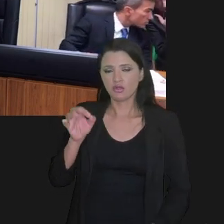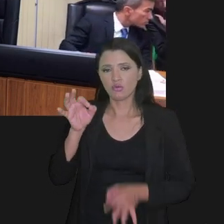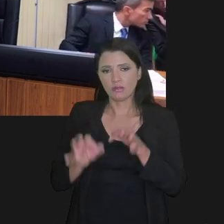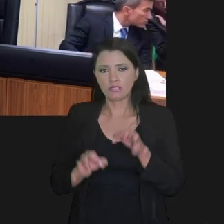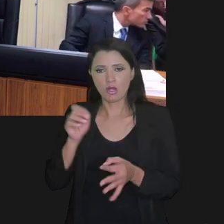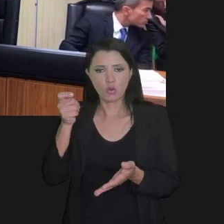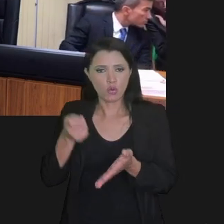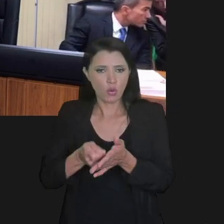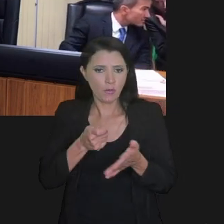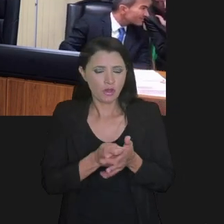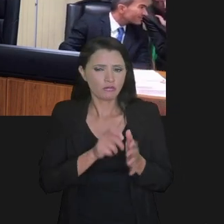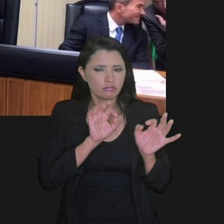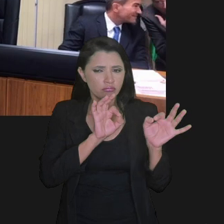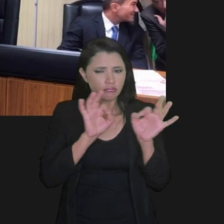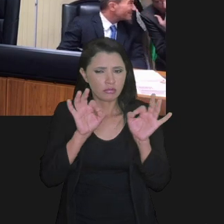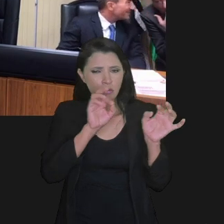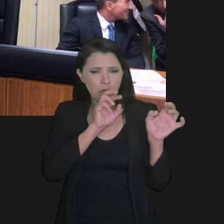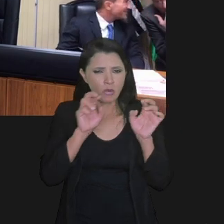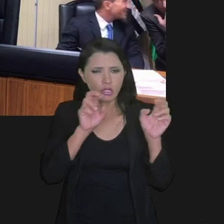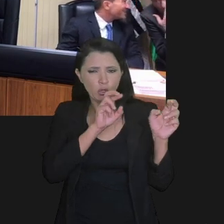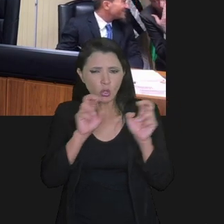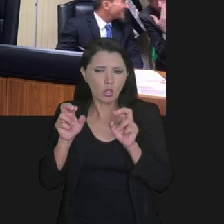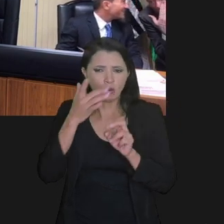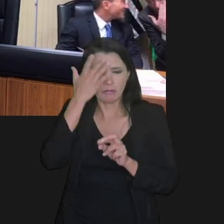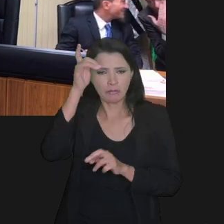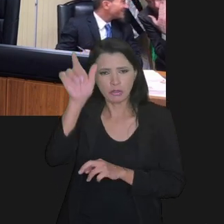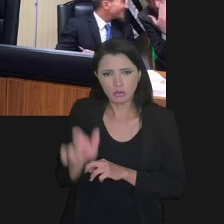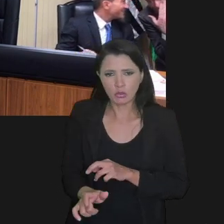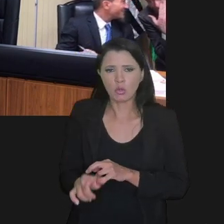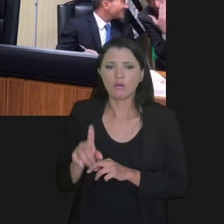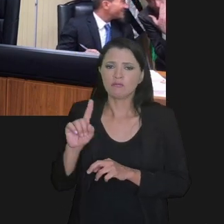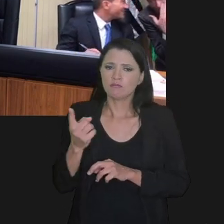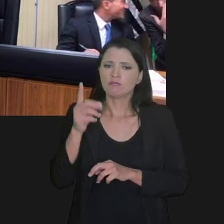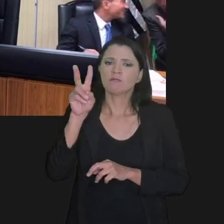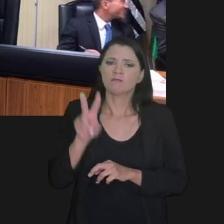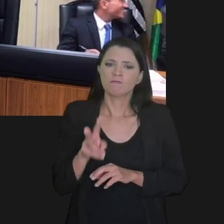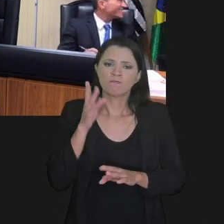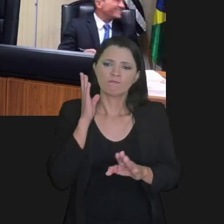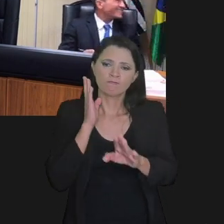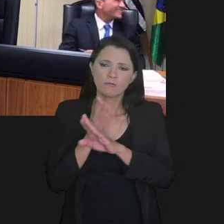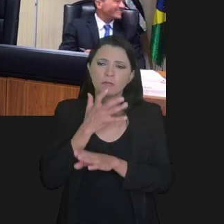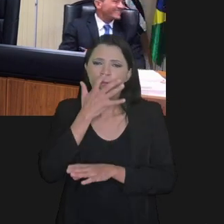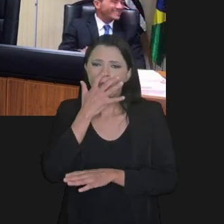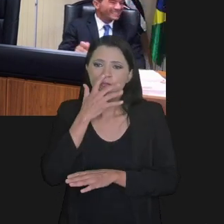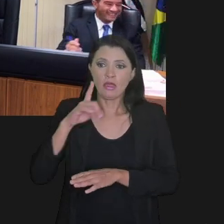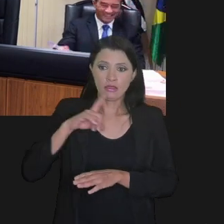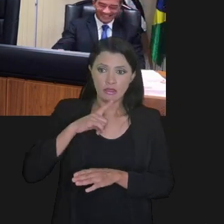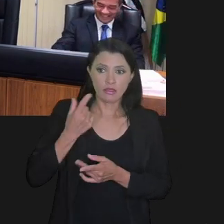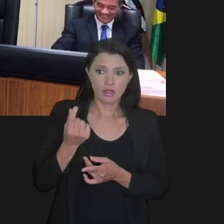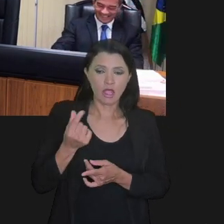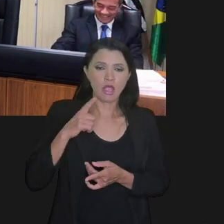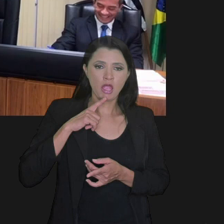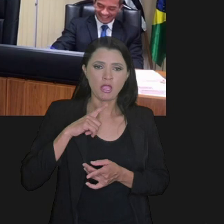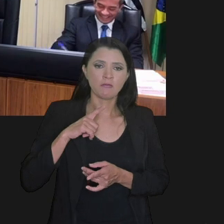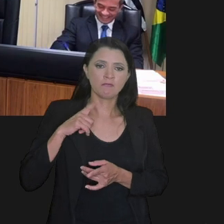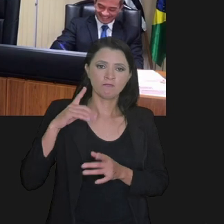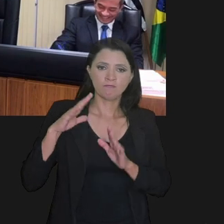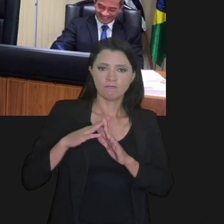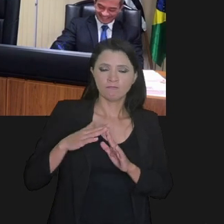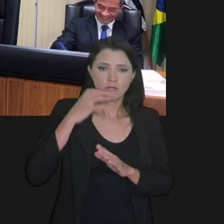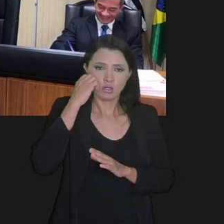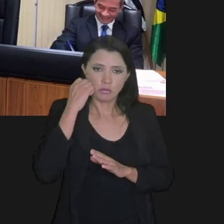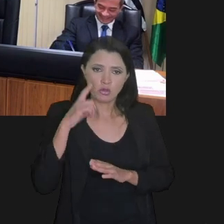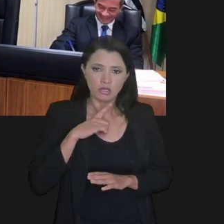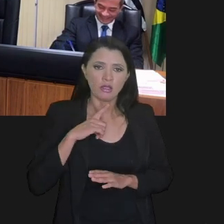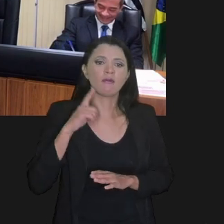extrajudiciais de cobrança e monitora o contribuinte para, uma vez verificado algum indicativo patrimonial,